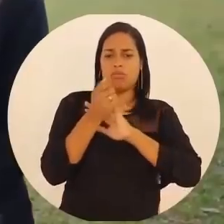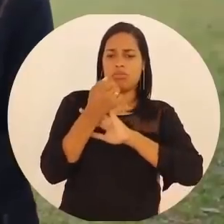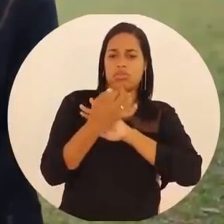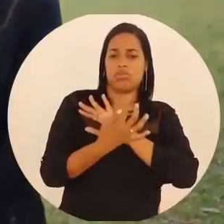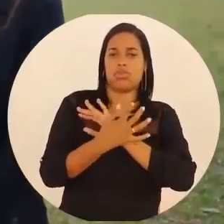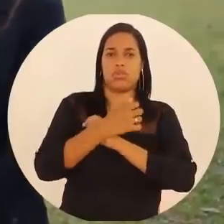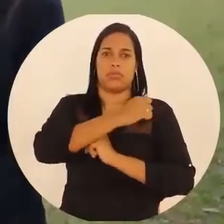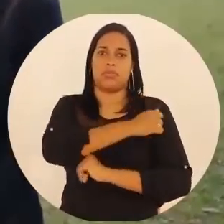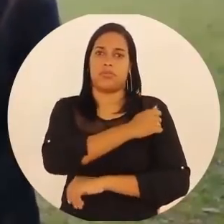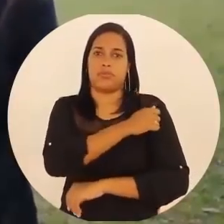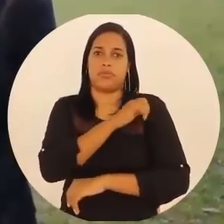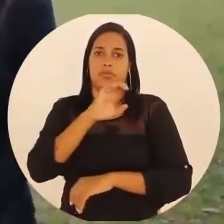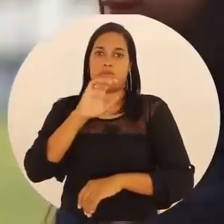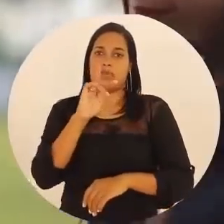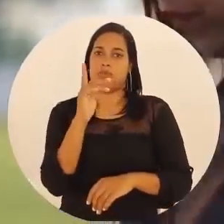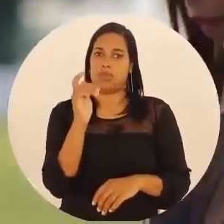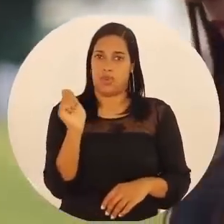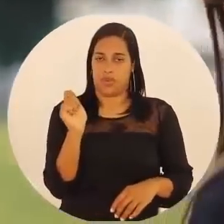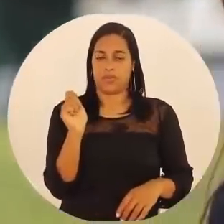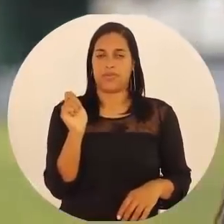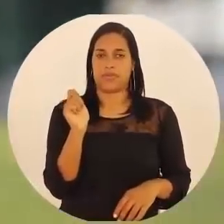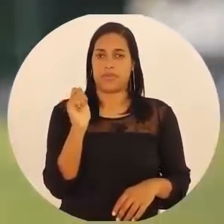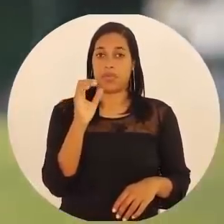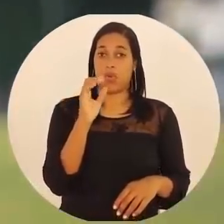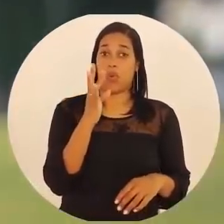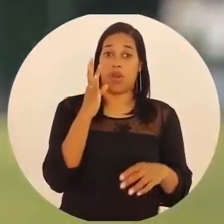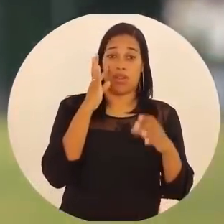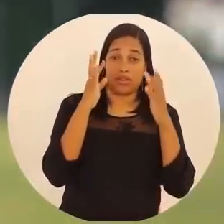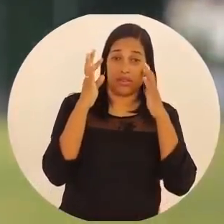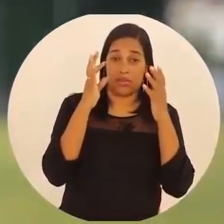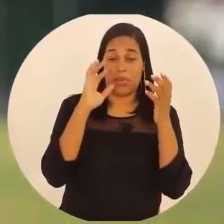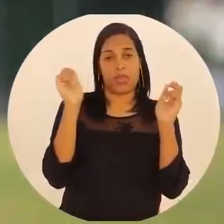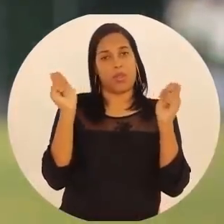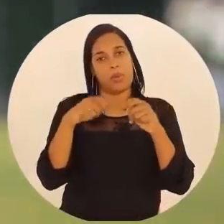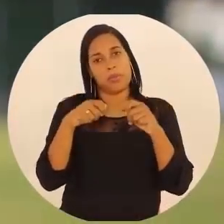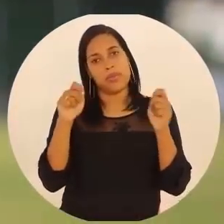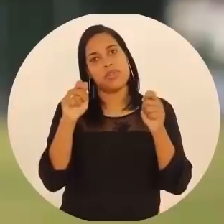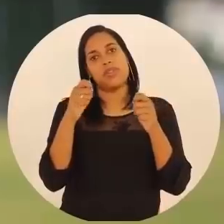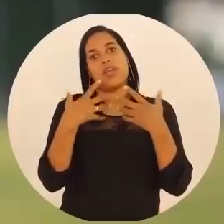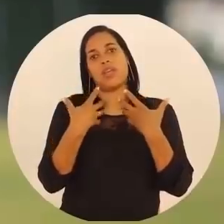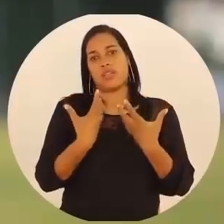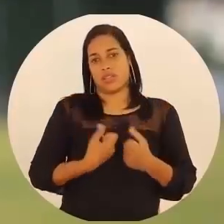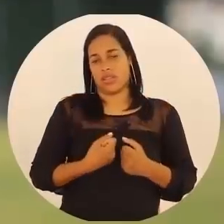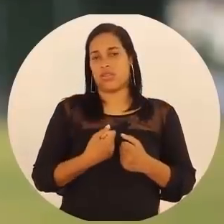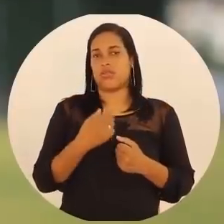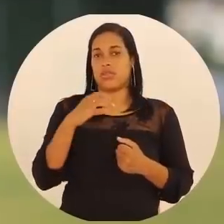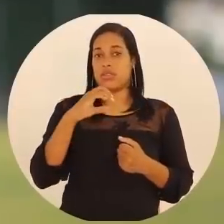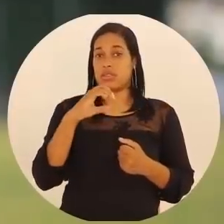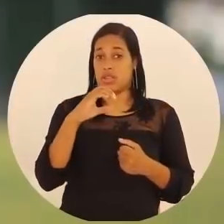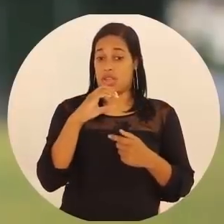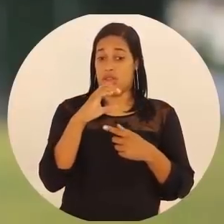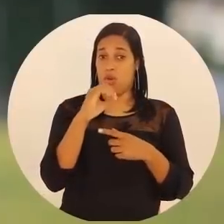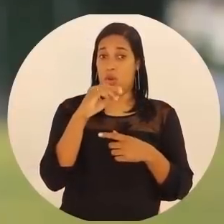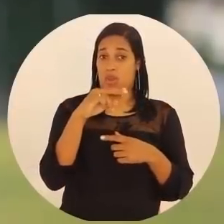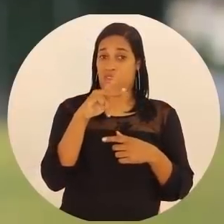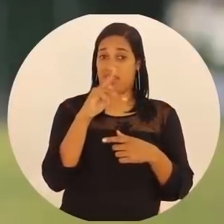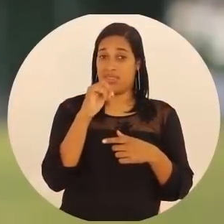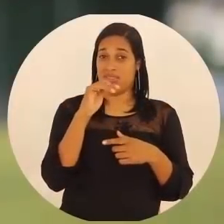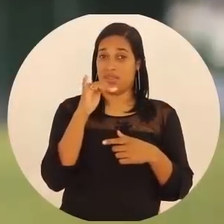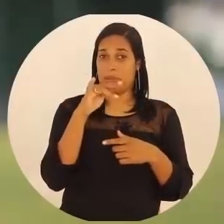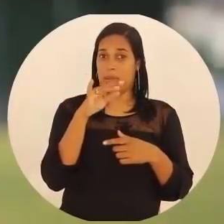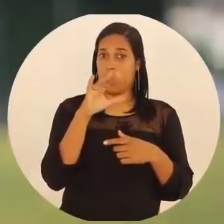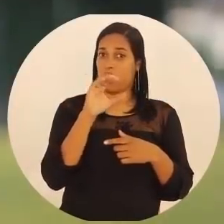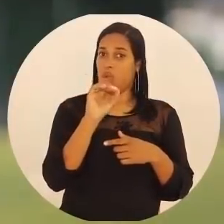alunos? O chá? Conhecimento, habilidades e atitude. Então, o C é de conhecimento,